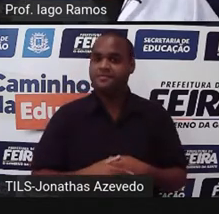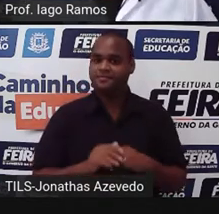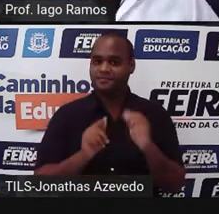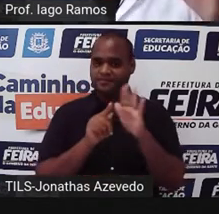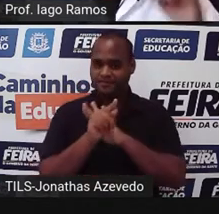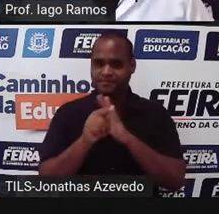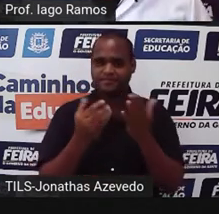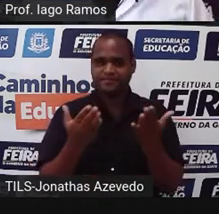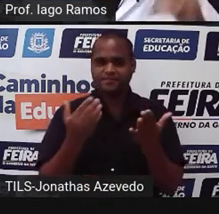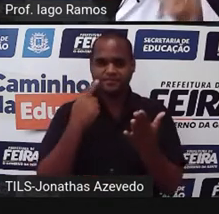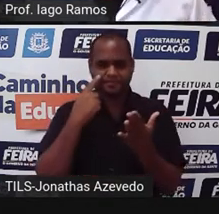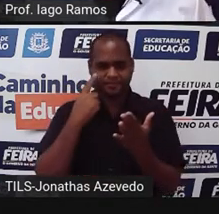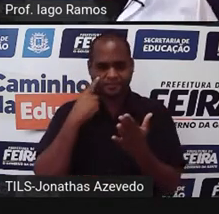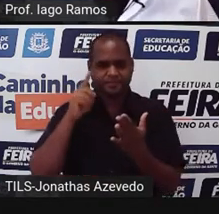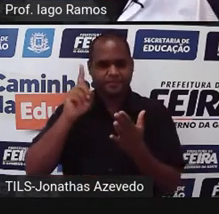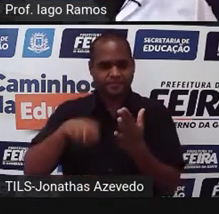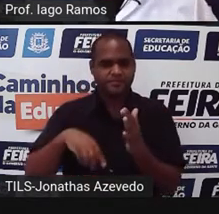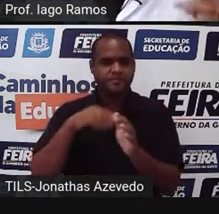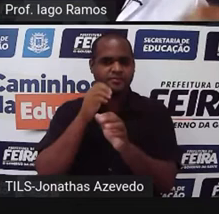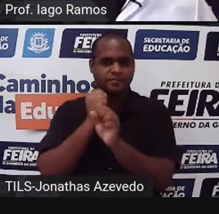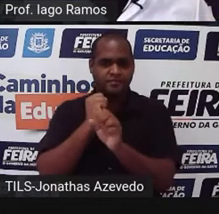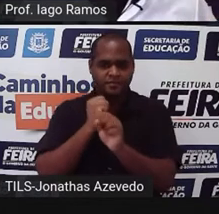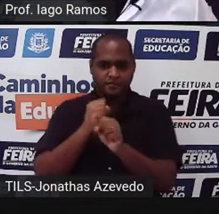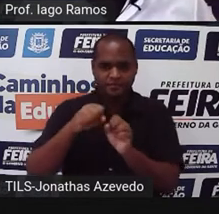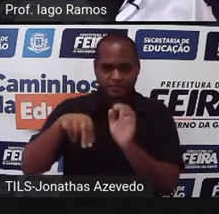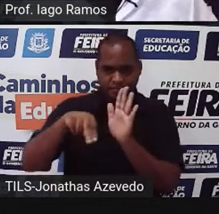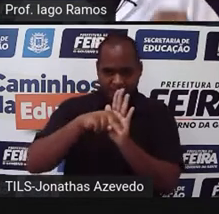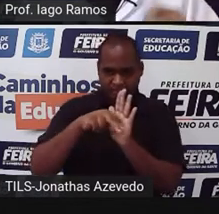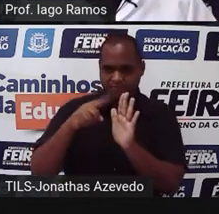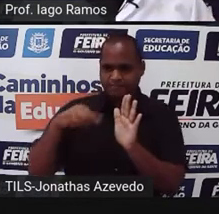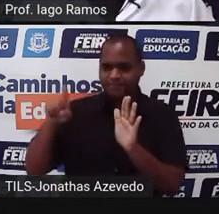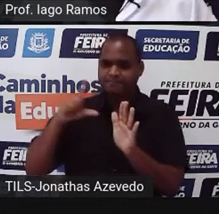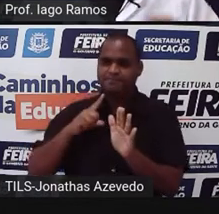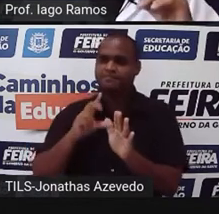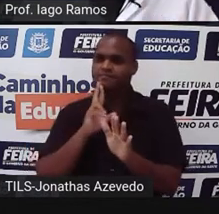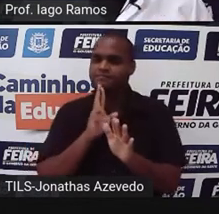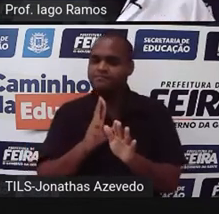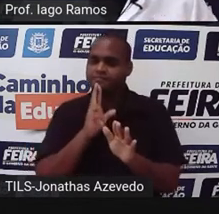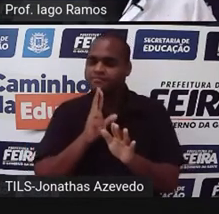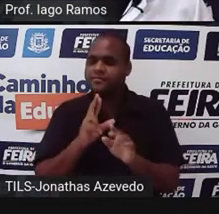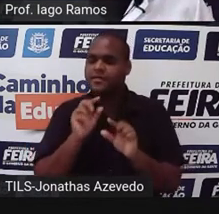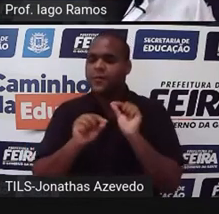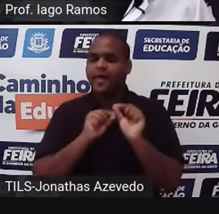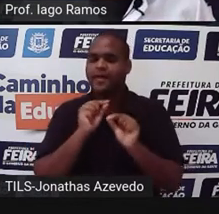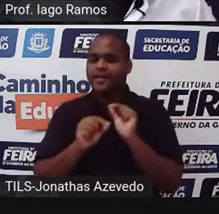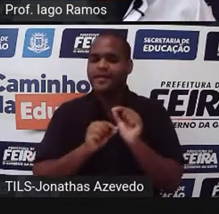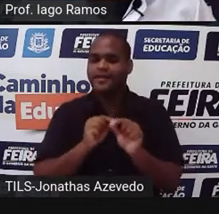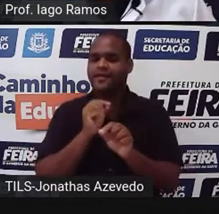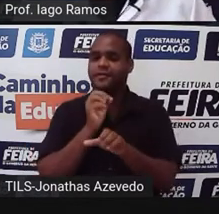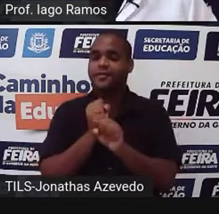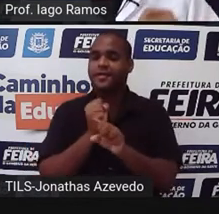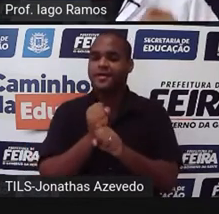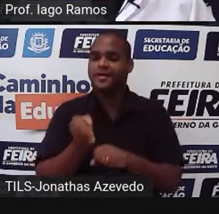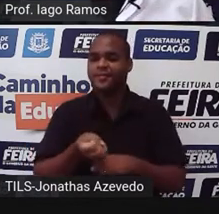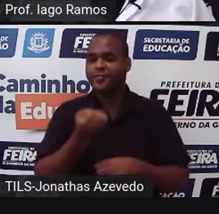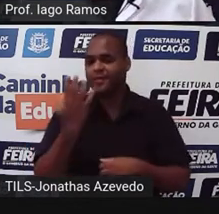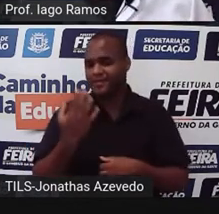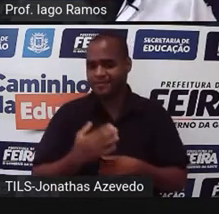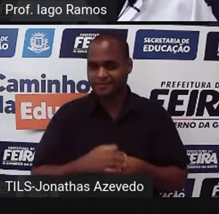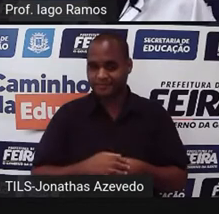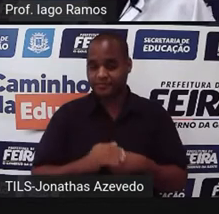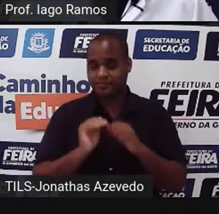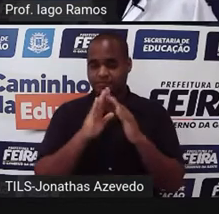Qual foi a sua nota em matemática na atividade mais recente que você fez na